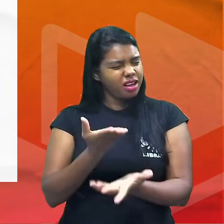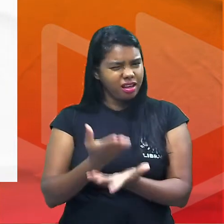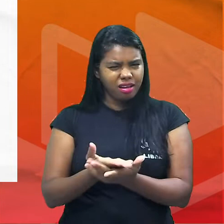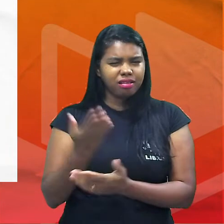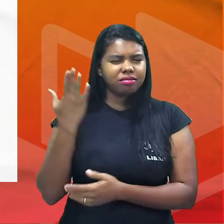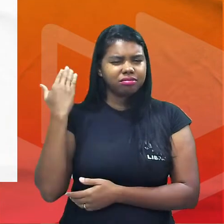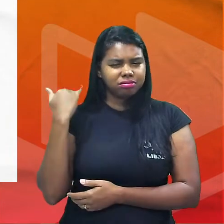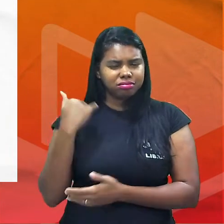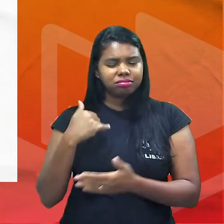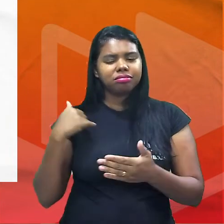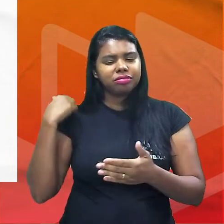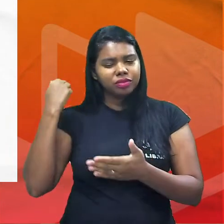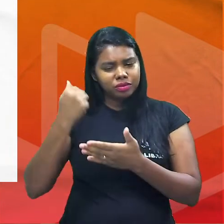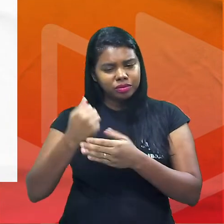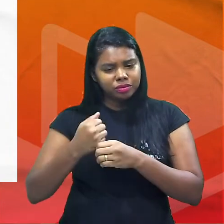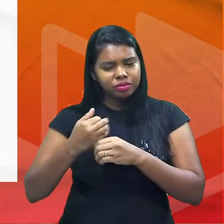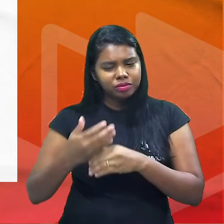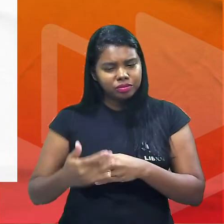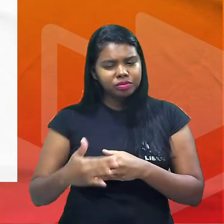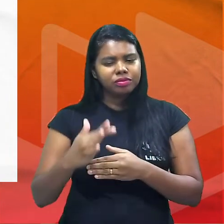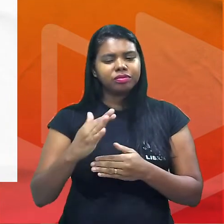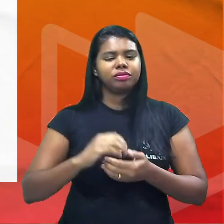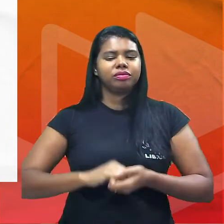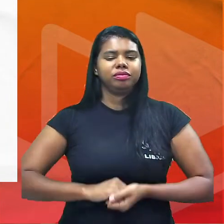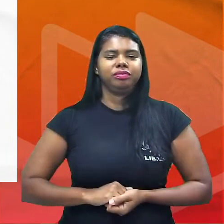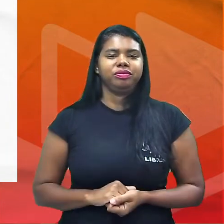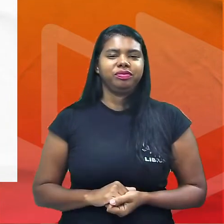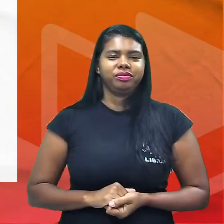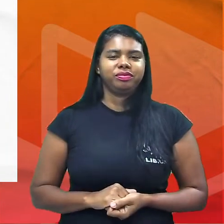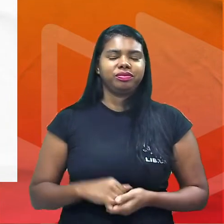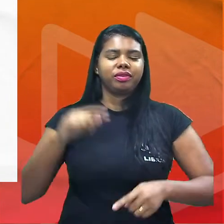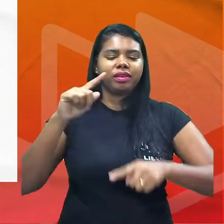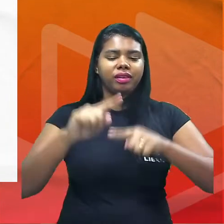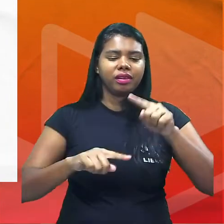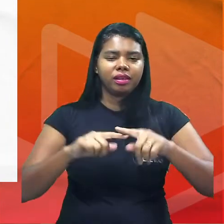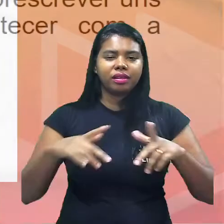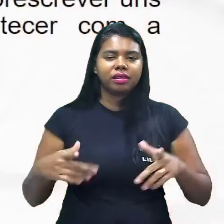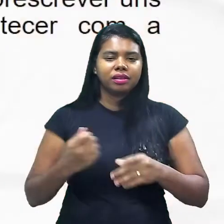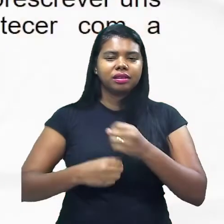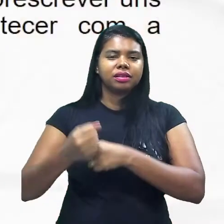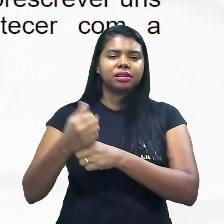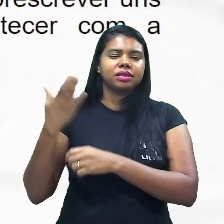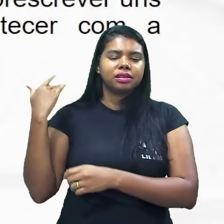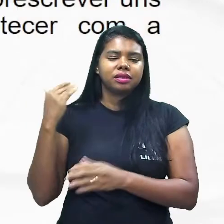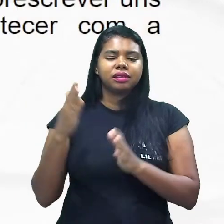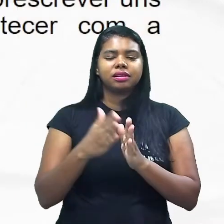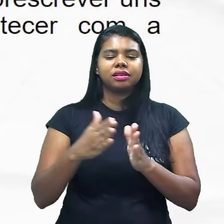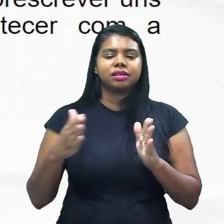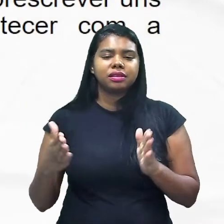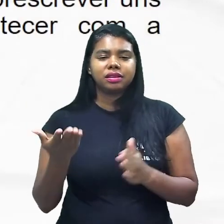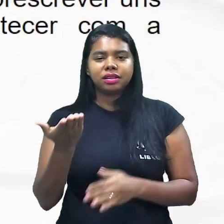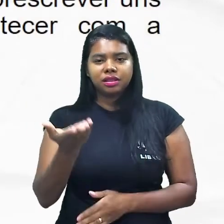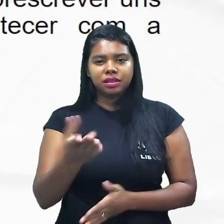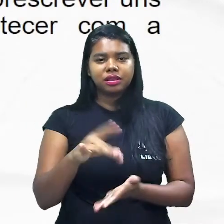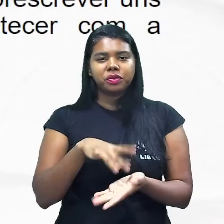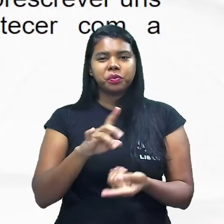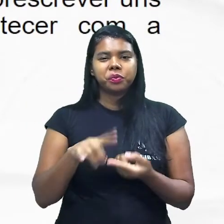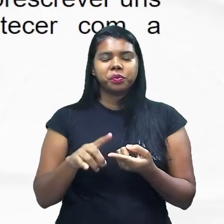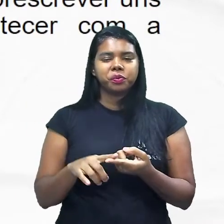durante todo o ano durante nossas aulas então seguindo já divide sua área com